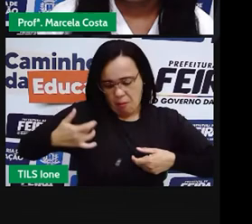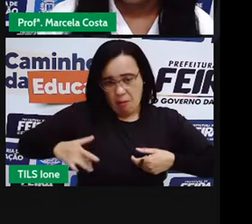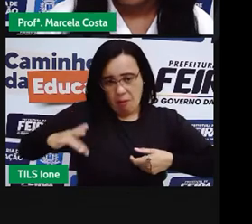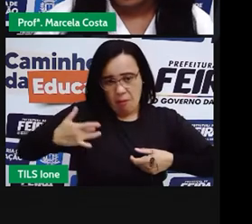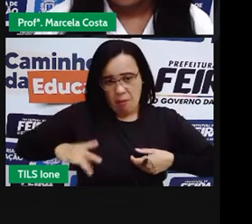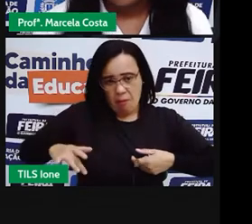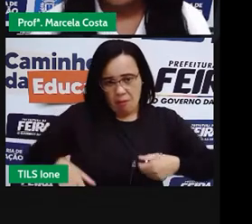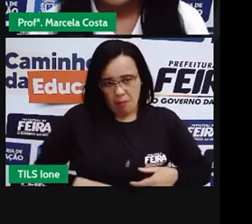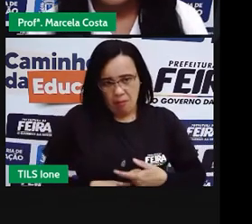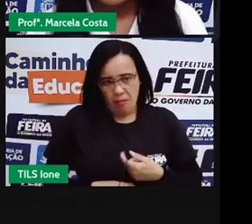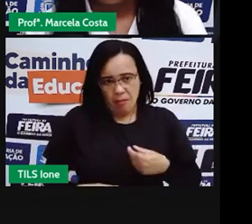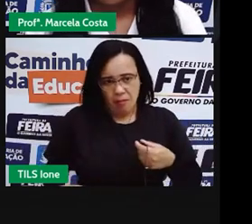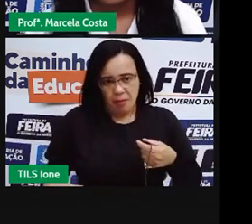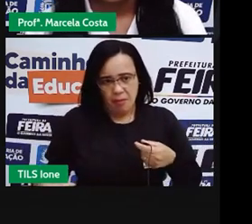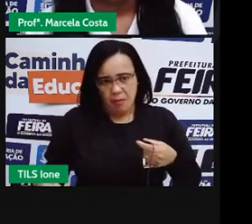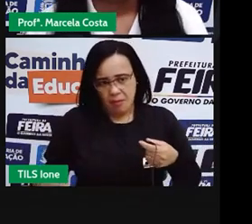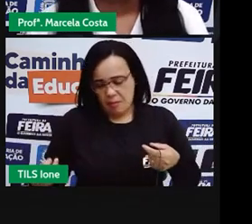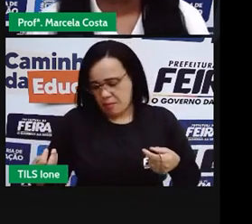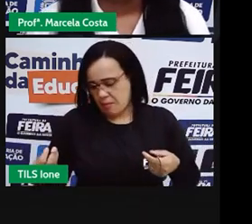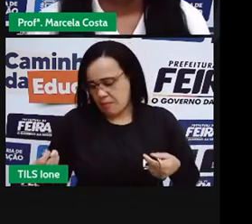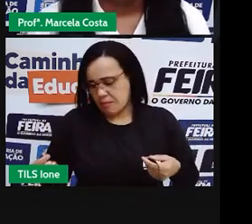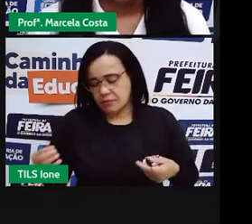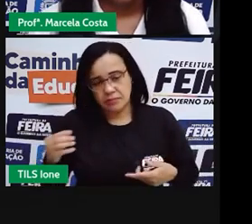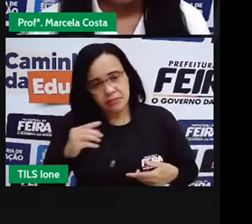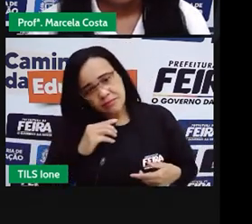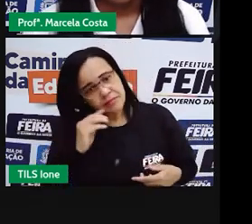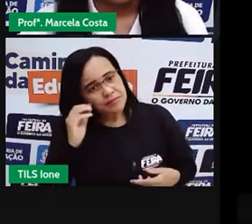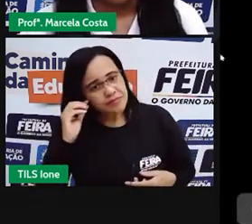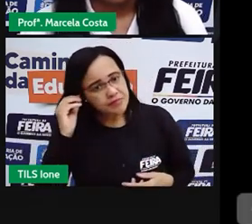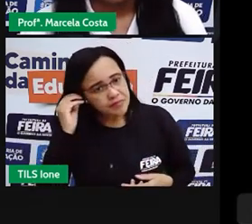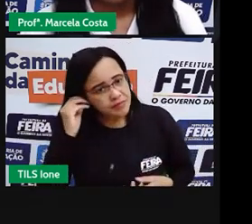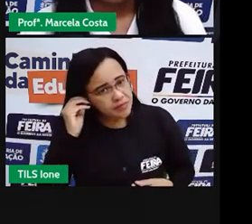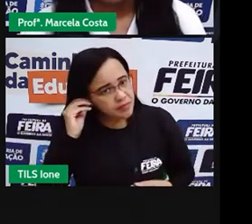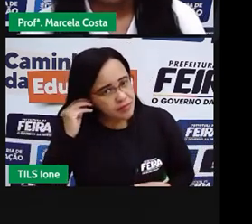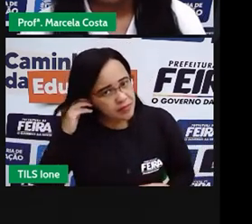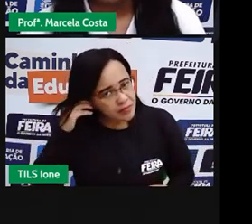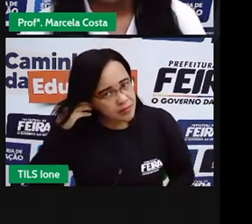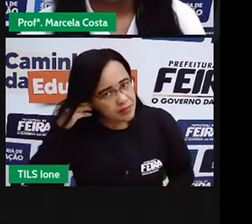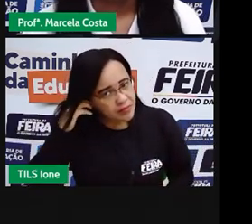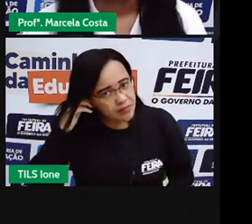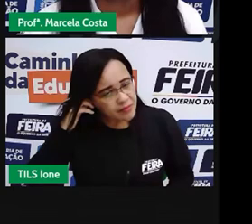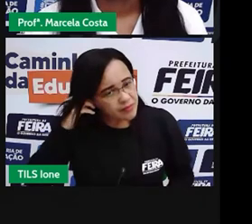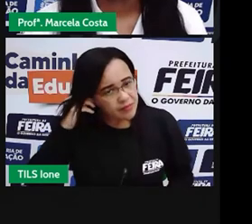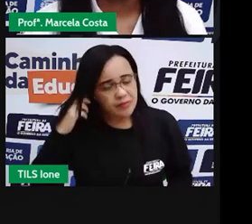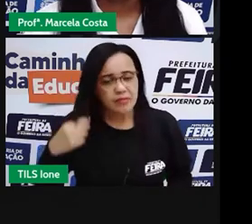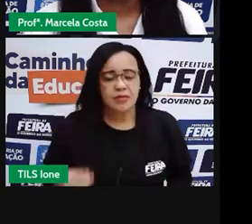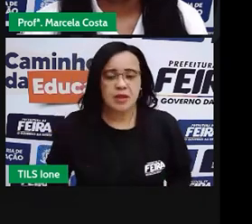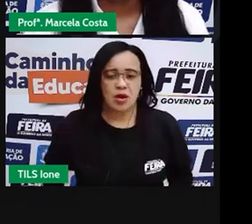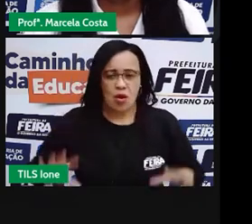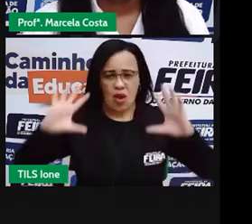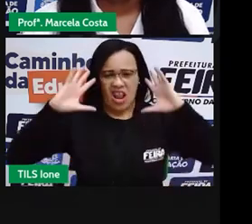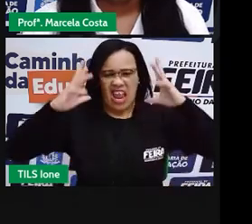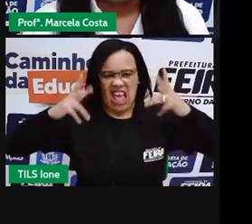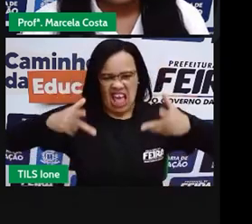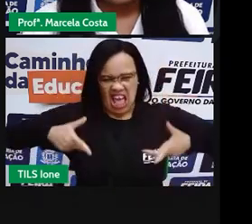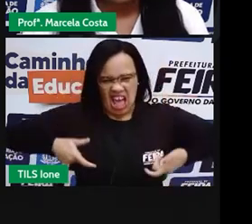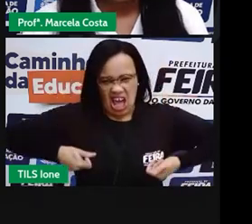Vamos escrever. O leão ficou